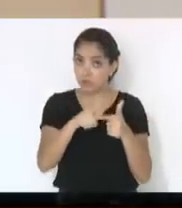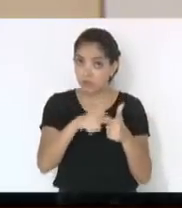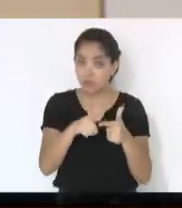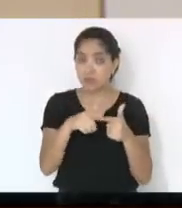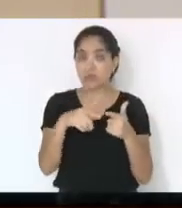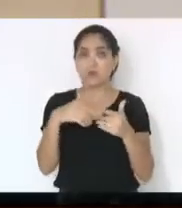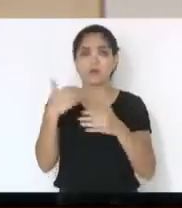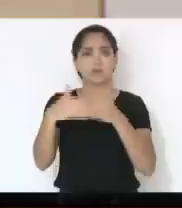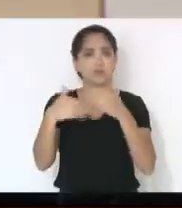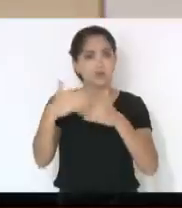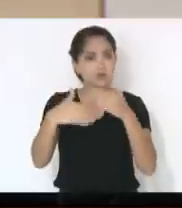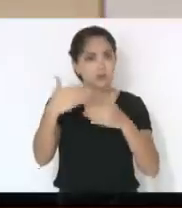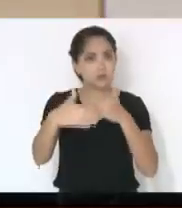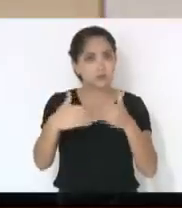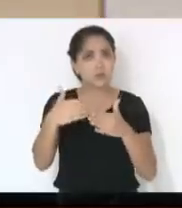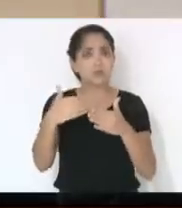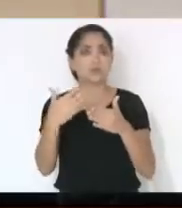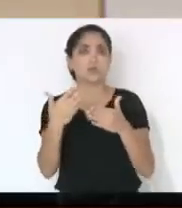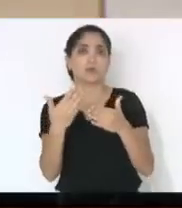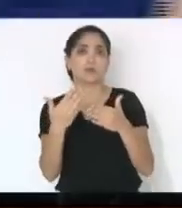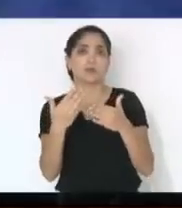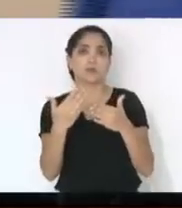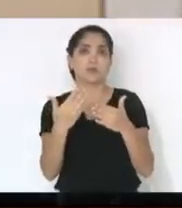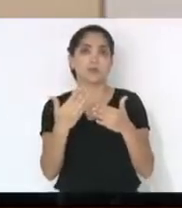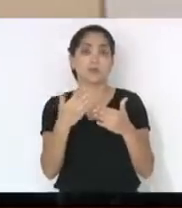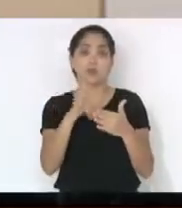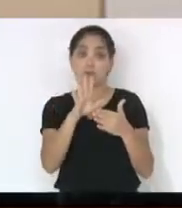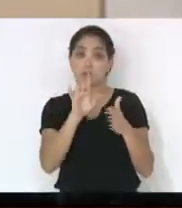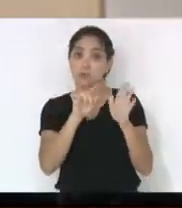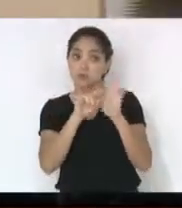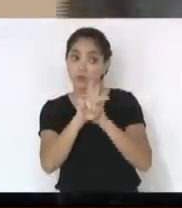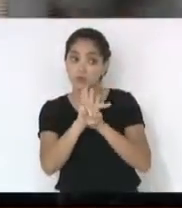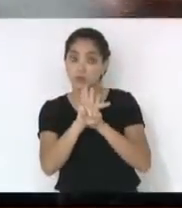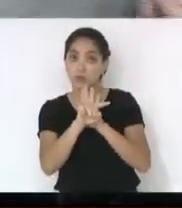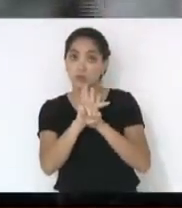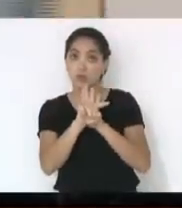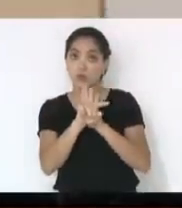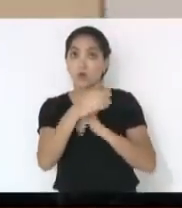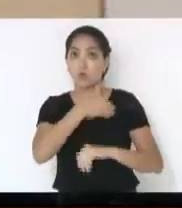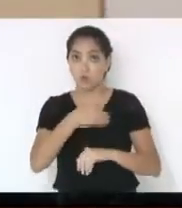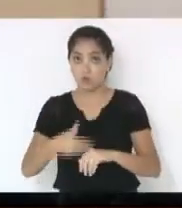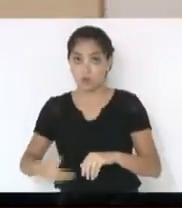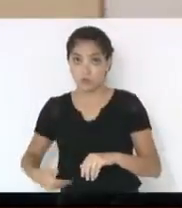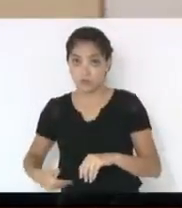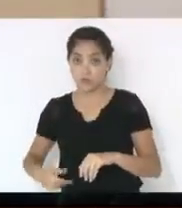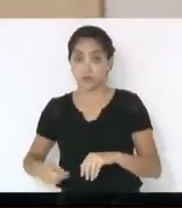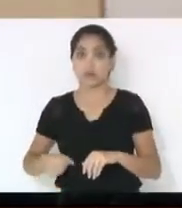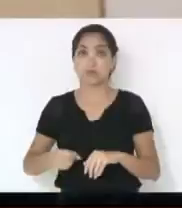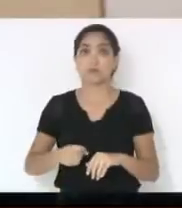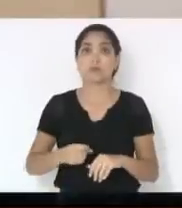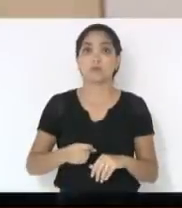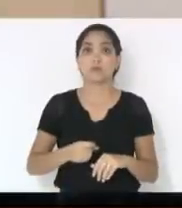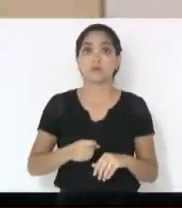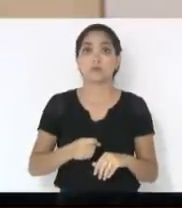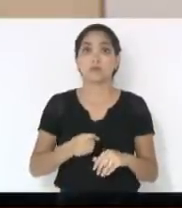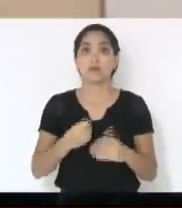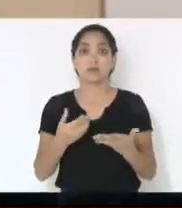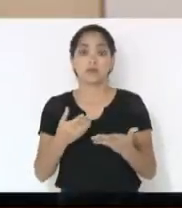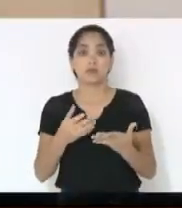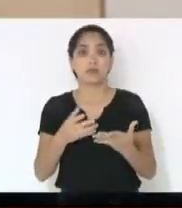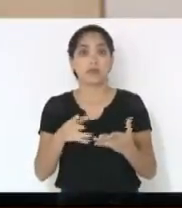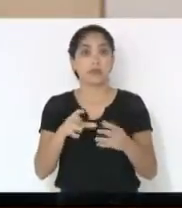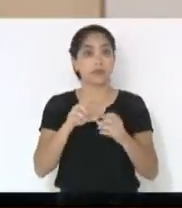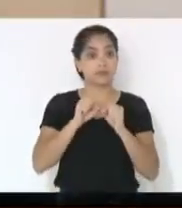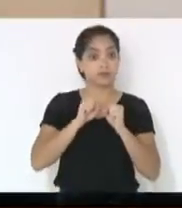muita, até algumas ações. Então, a pergunta é, o governo está com isso, retendo dos